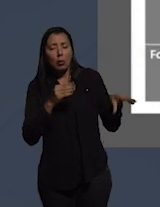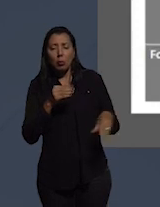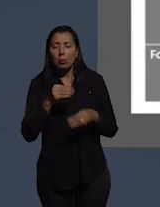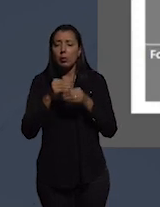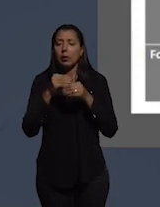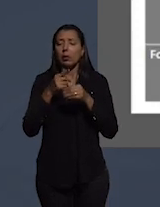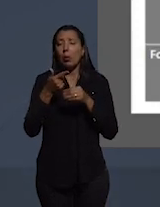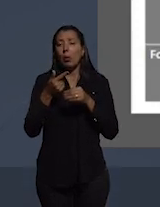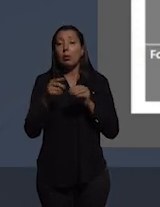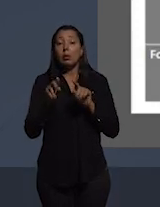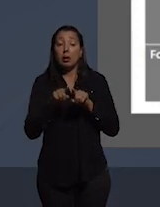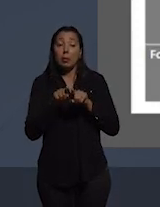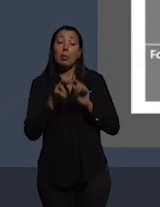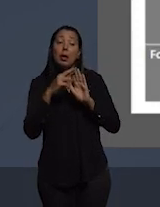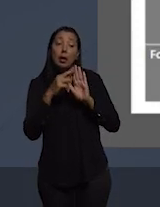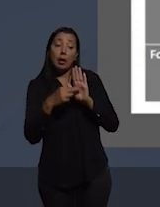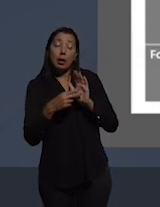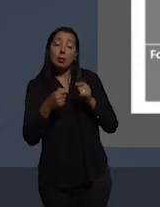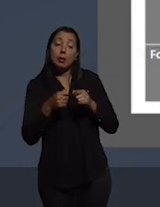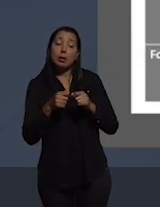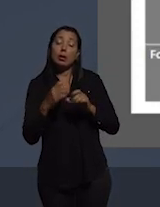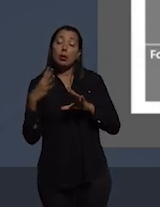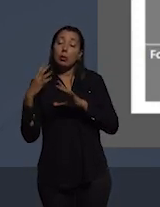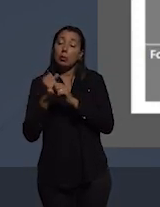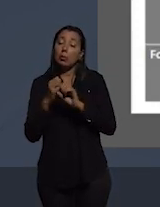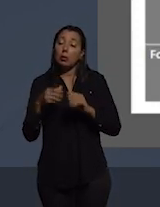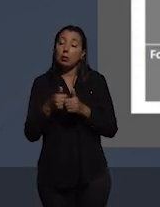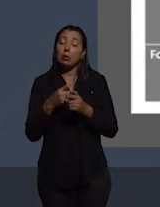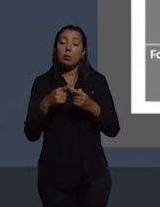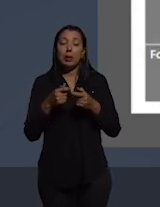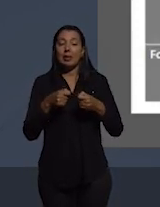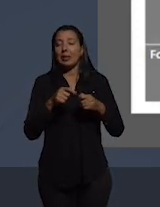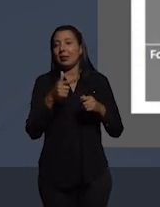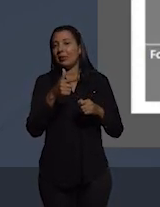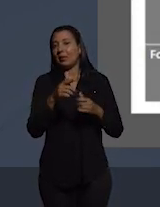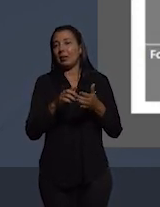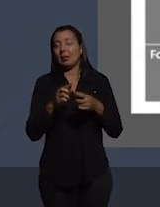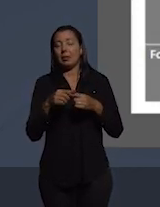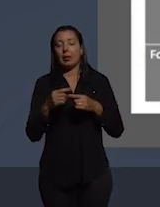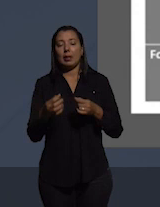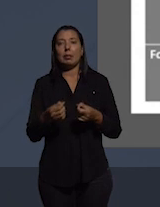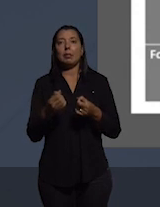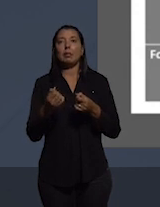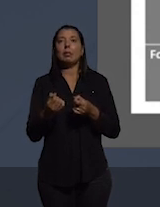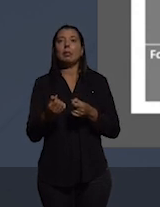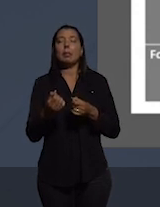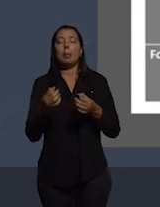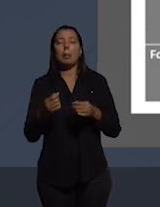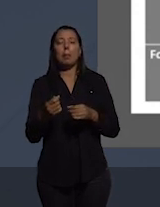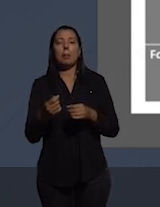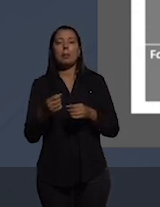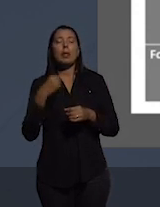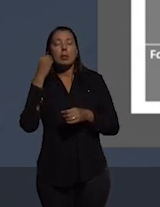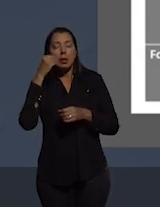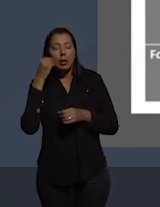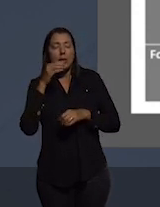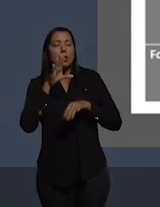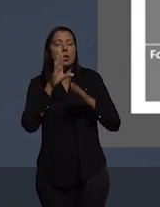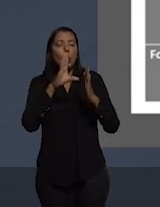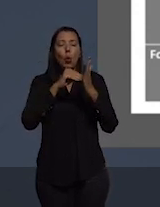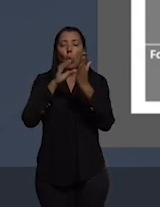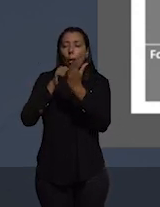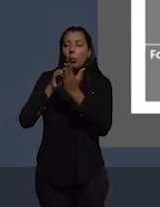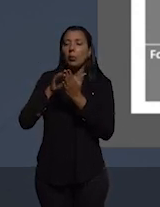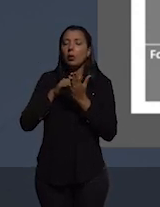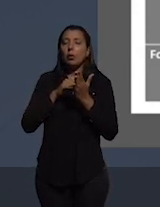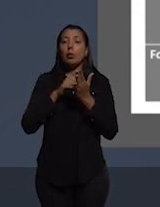ou quais regras precisam ser cortadas porque não são necessárias e isso é uma excelente experiência a Geórgia copiou da Estônia então vocês conseguem